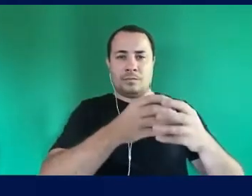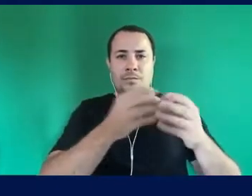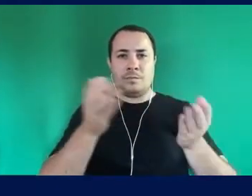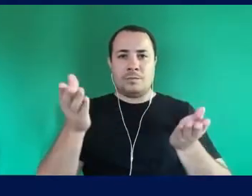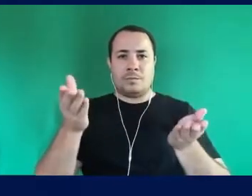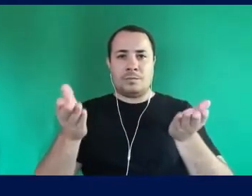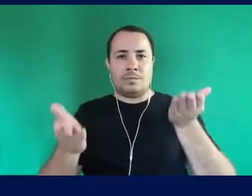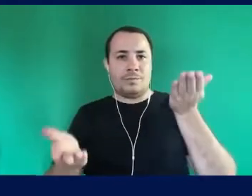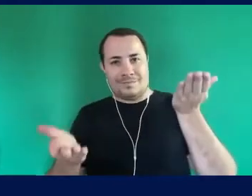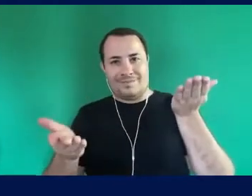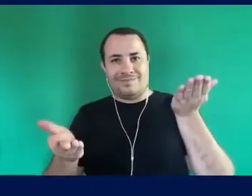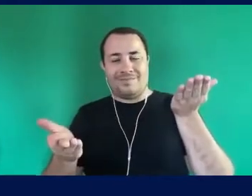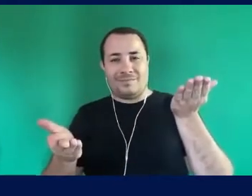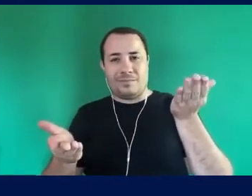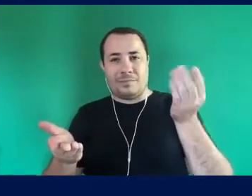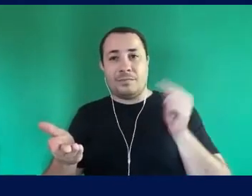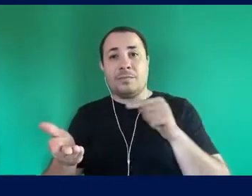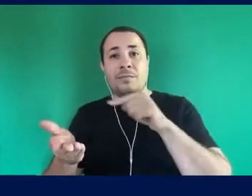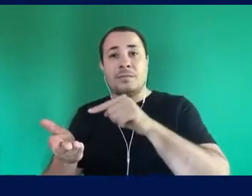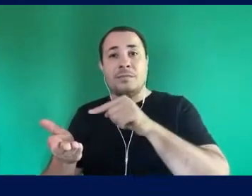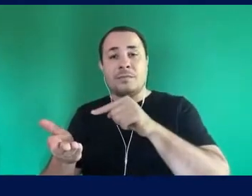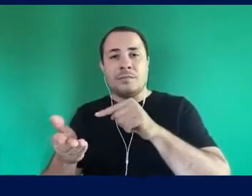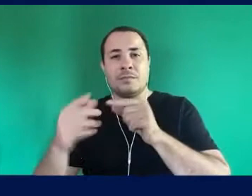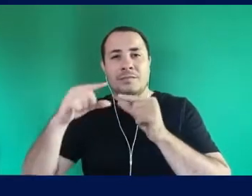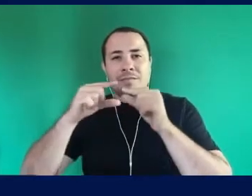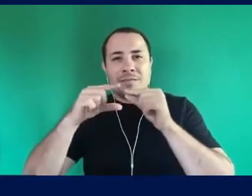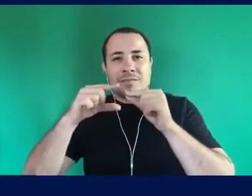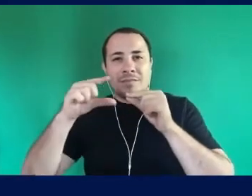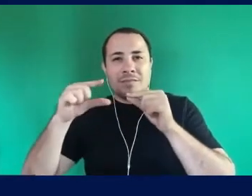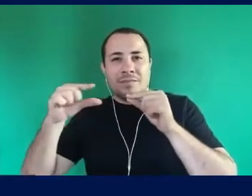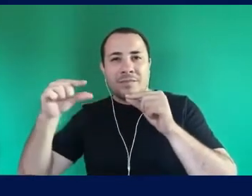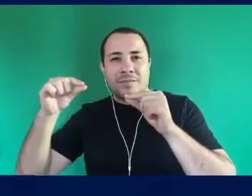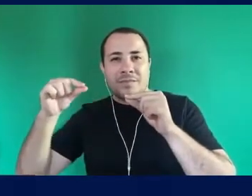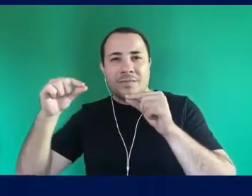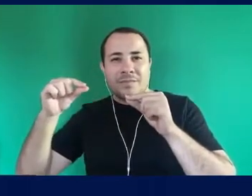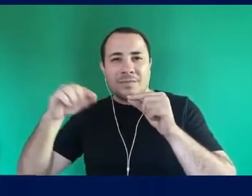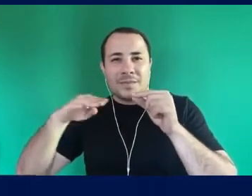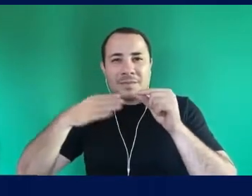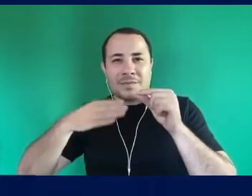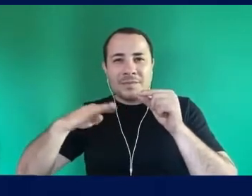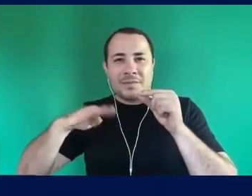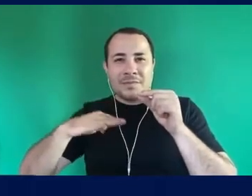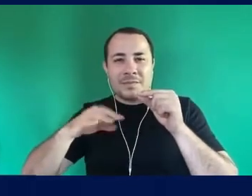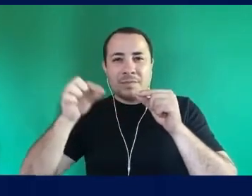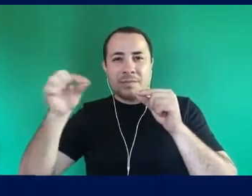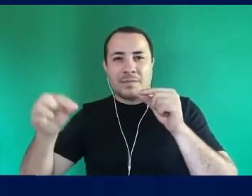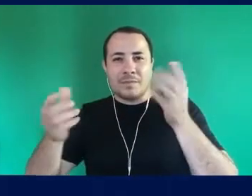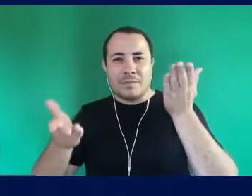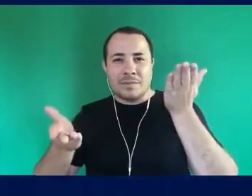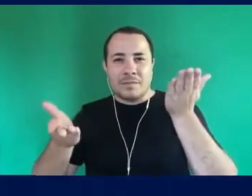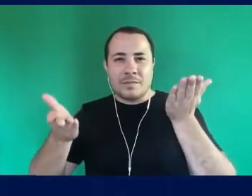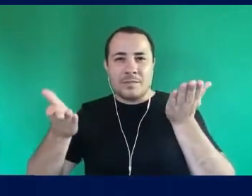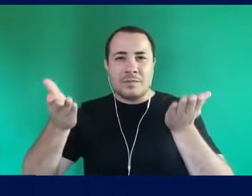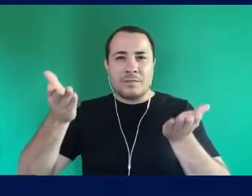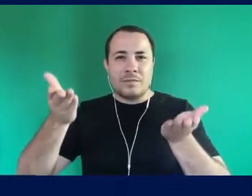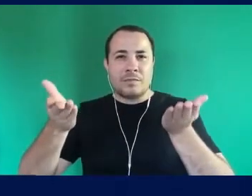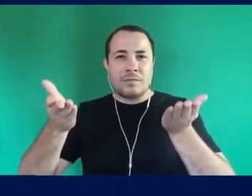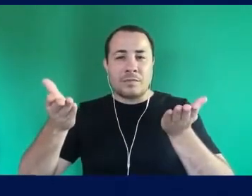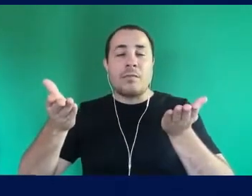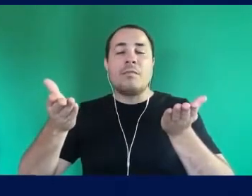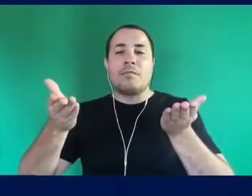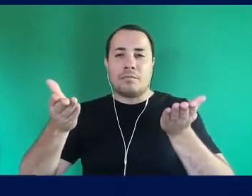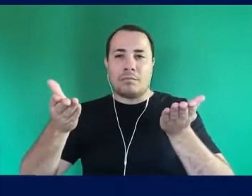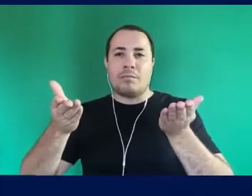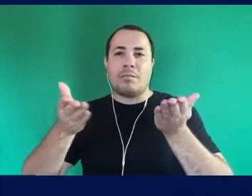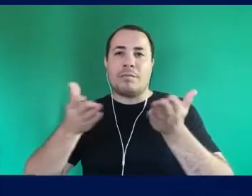outra parte da balança Ela colocava uma pena E se o coração se equilibrasse Essa pessoa teria a passagem Coração